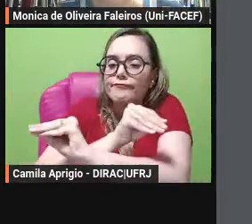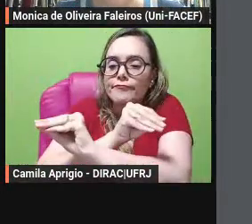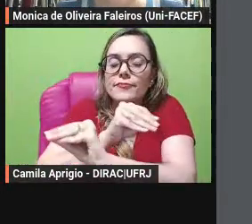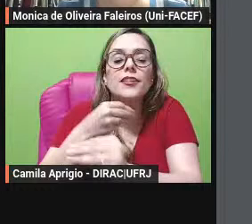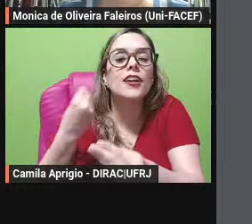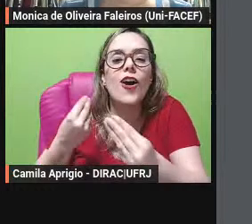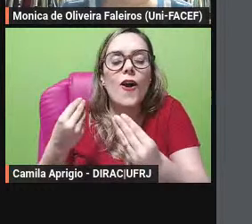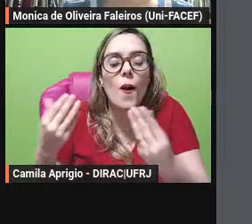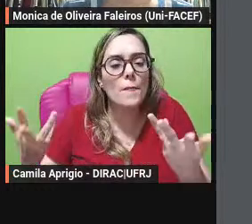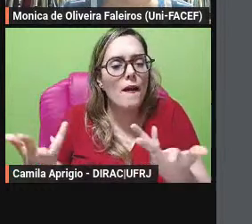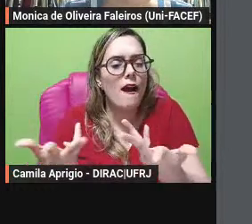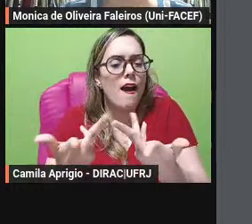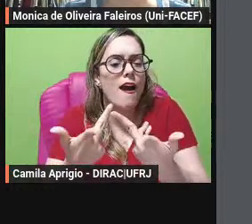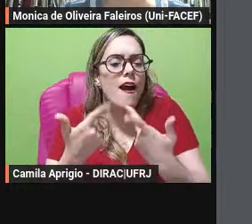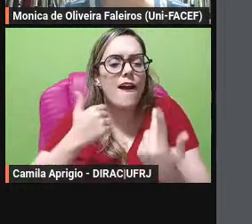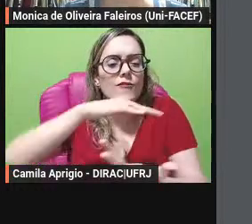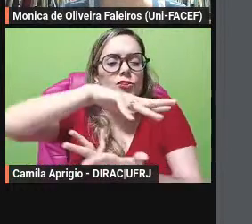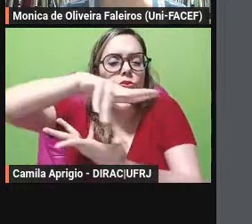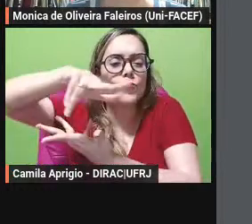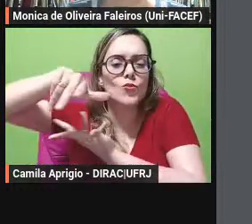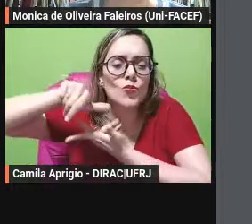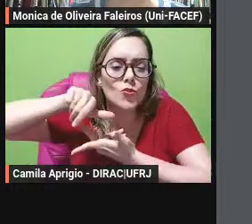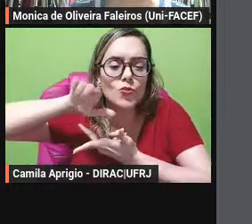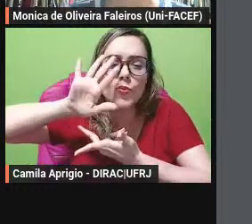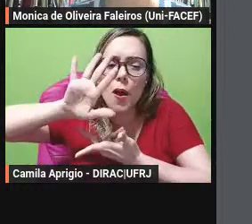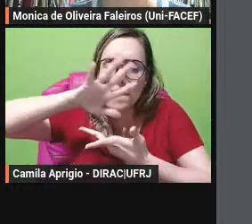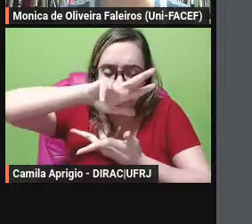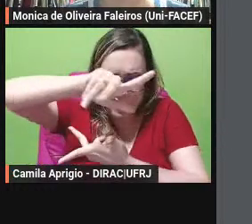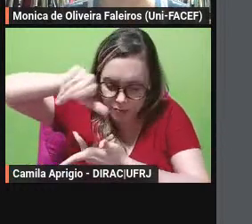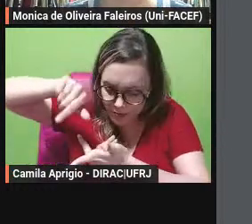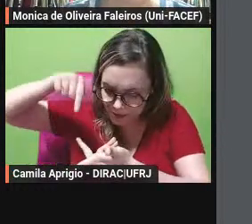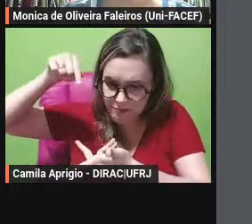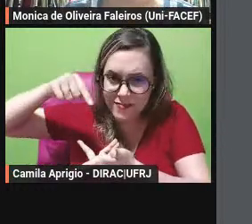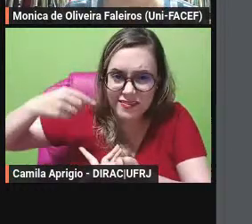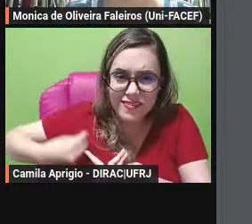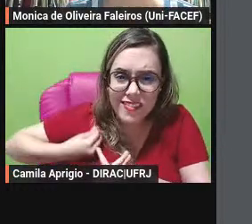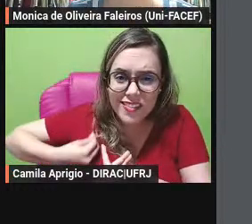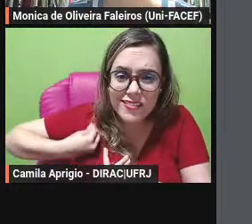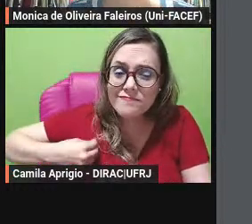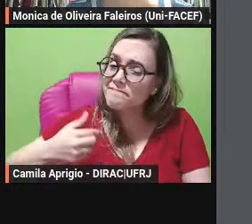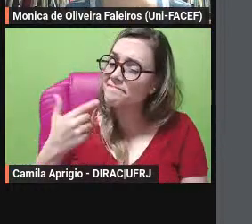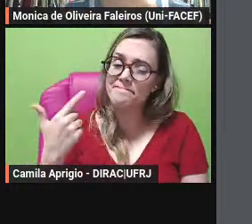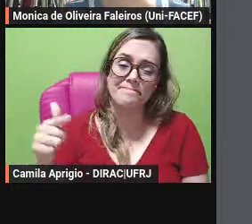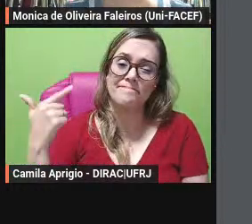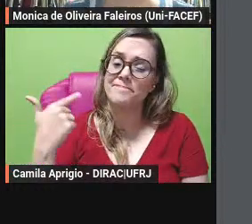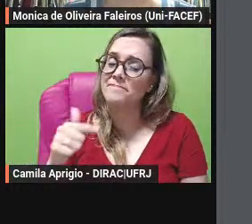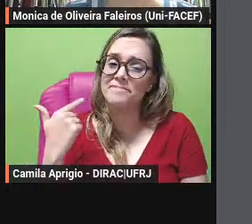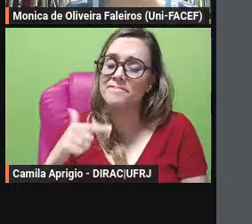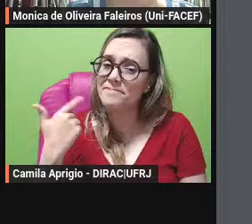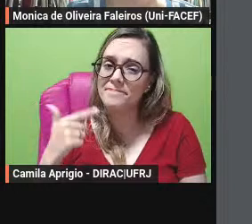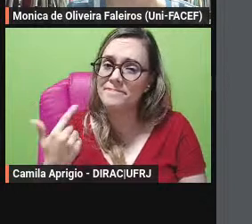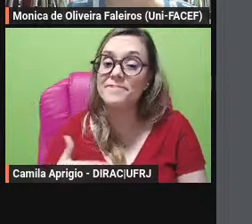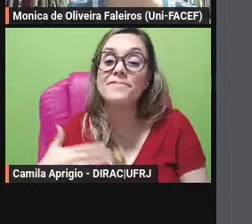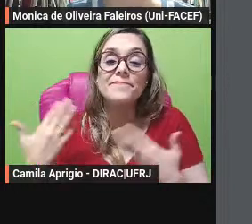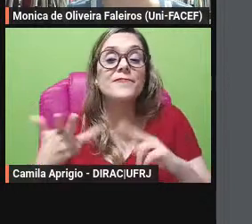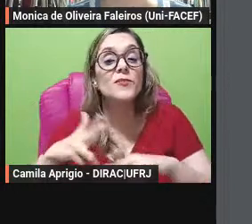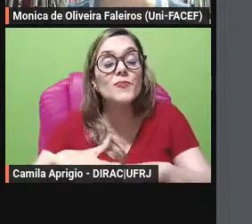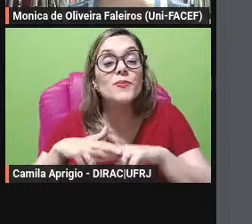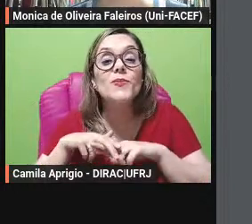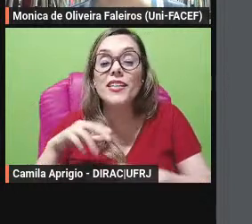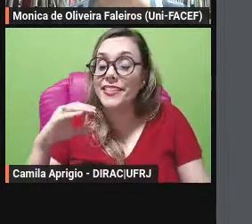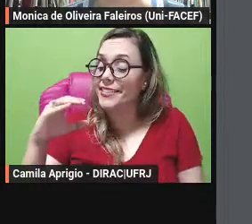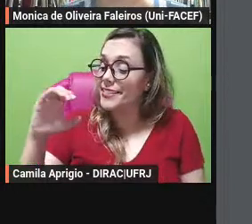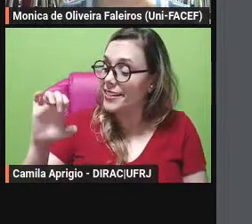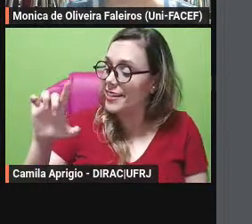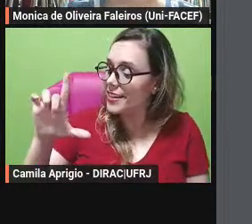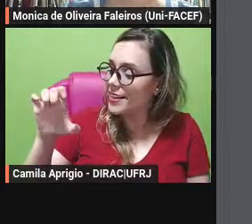fato não existe e que existe nesses livros digo refundando porque como lembrou a professora Celeste a expressão no